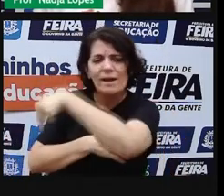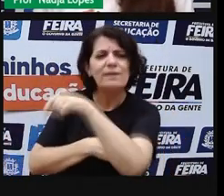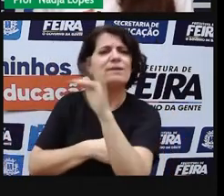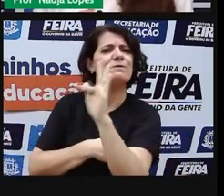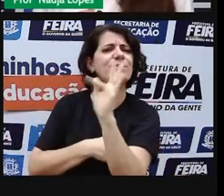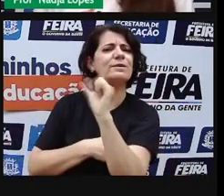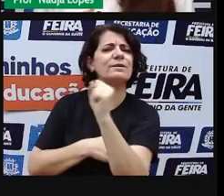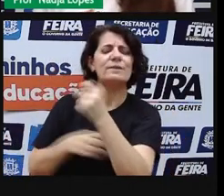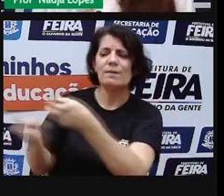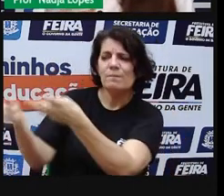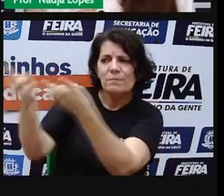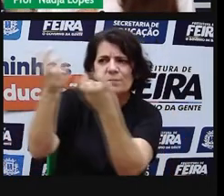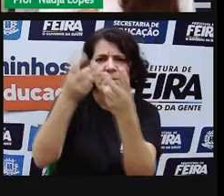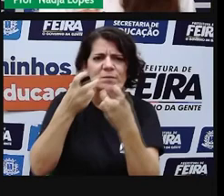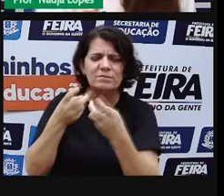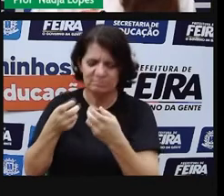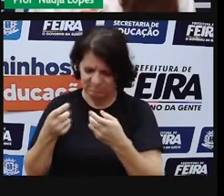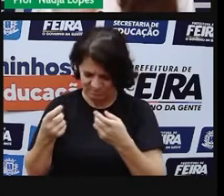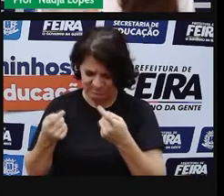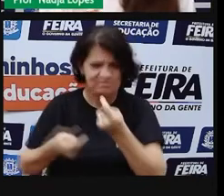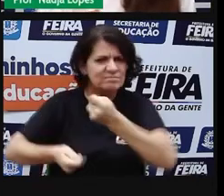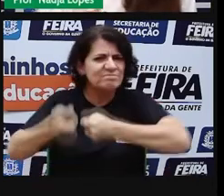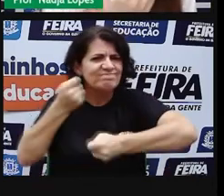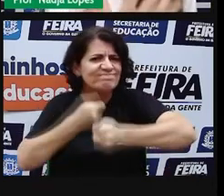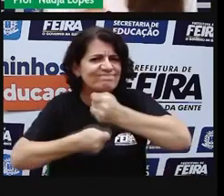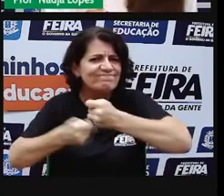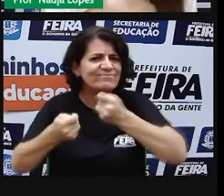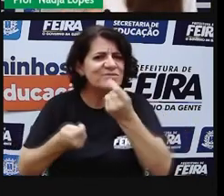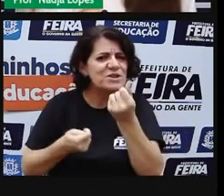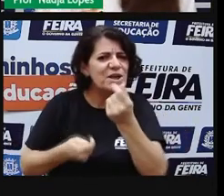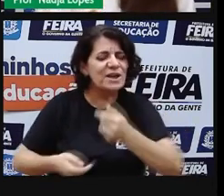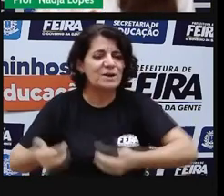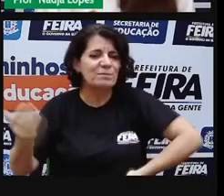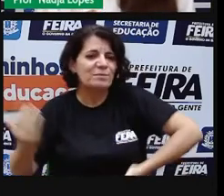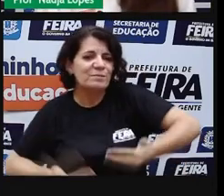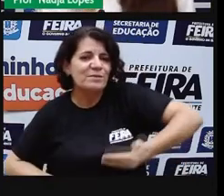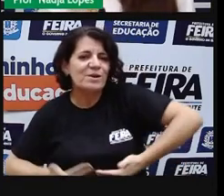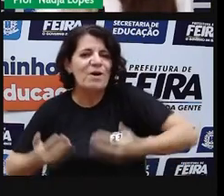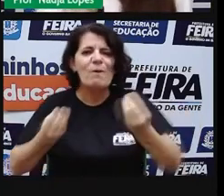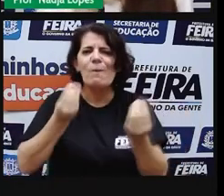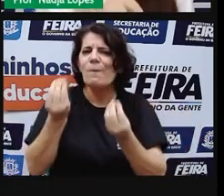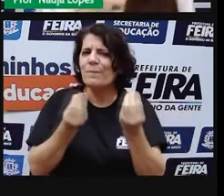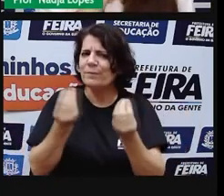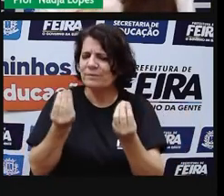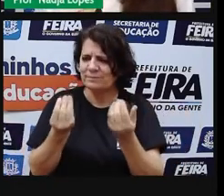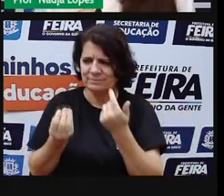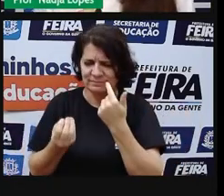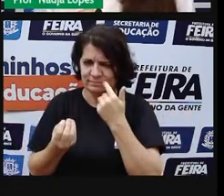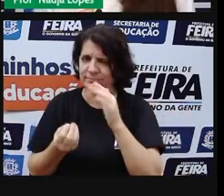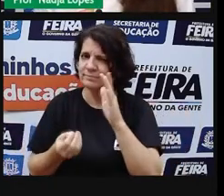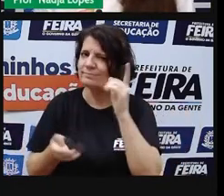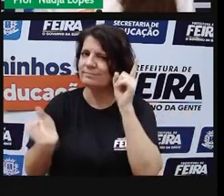atividades econômicas que giram em torno de indústria, de plantio, de turismo. Será que você